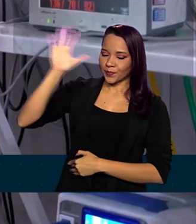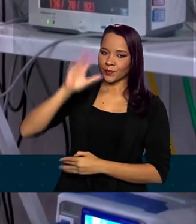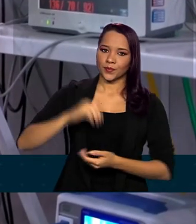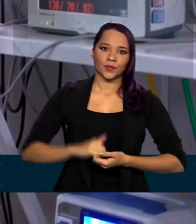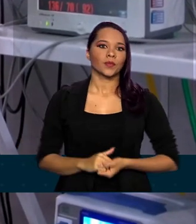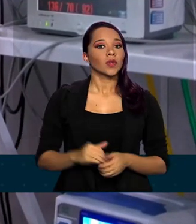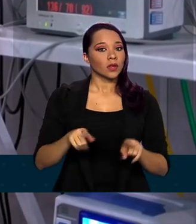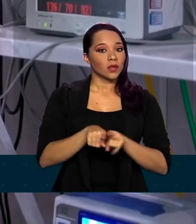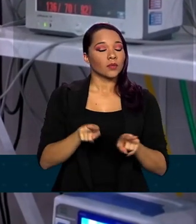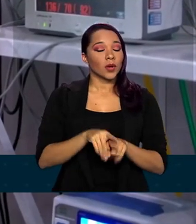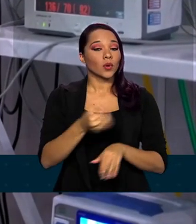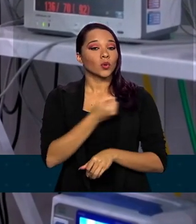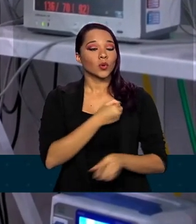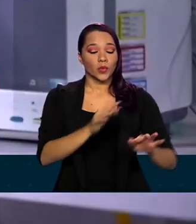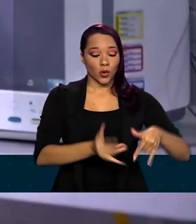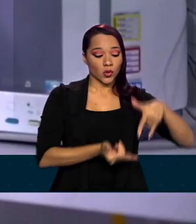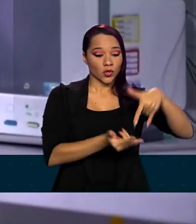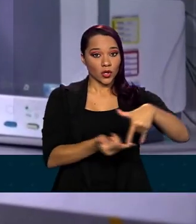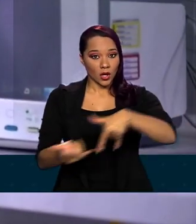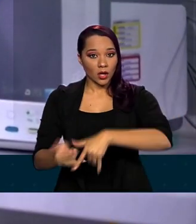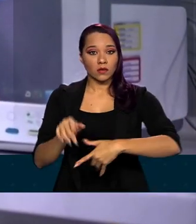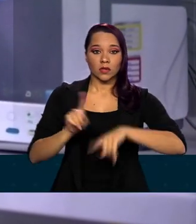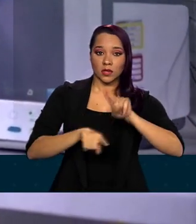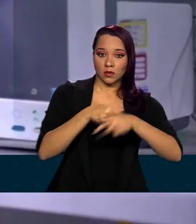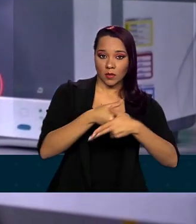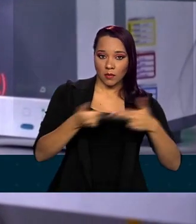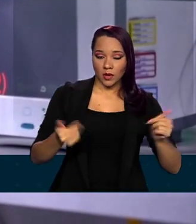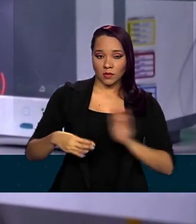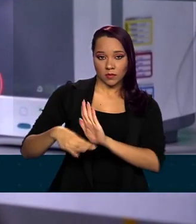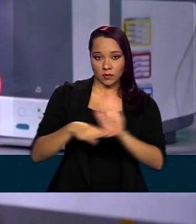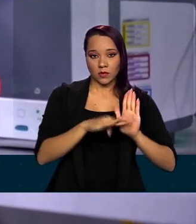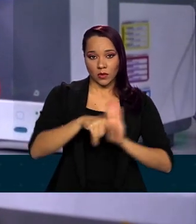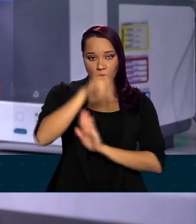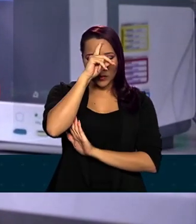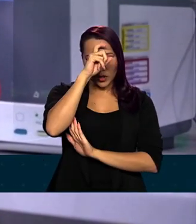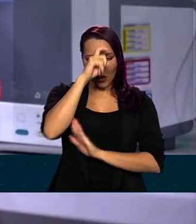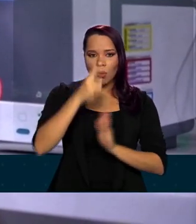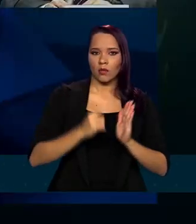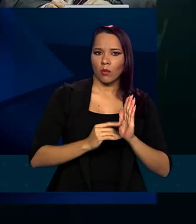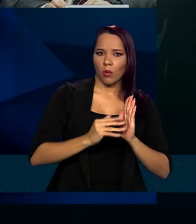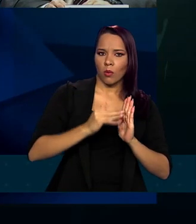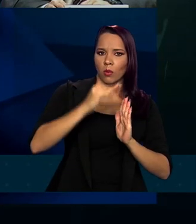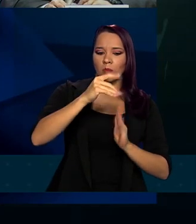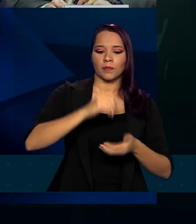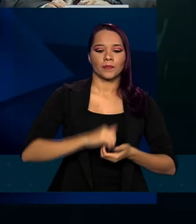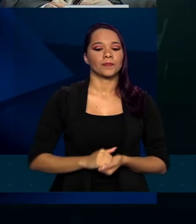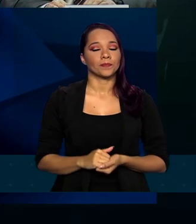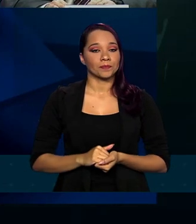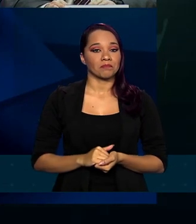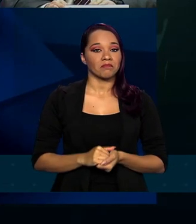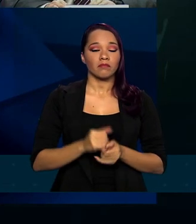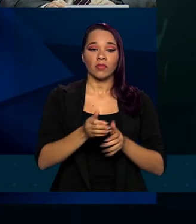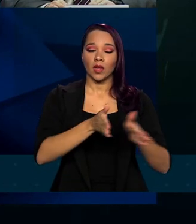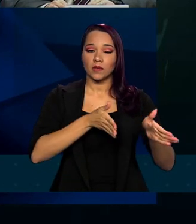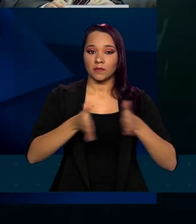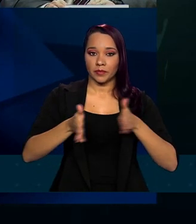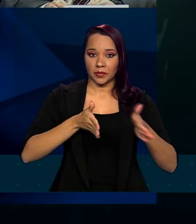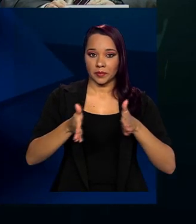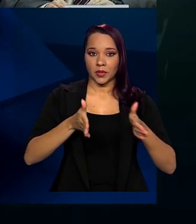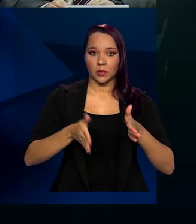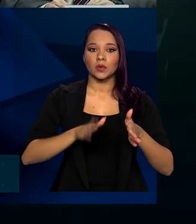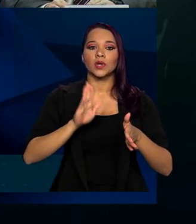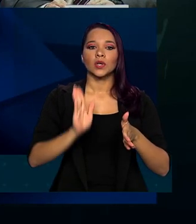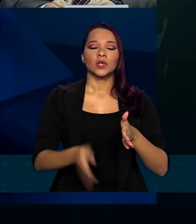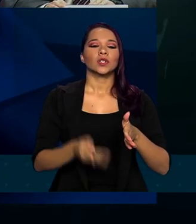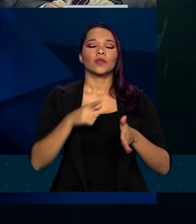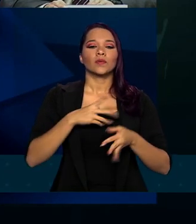disso, o número de leitos e equipamentos para atendimento nos hospitais continua subindo. Durante esse período, já